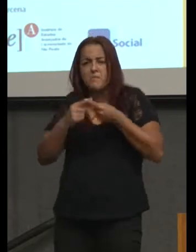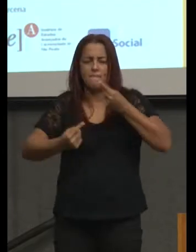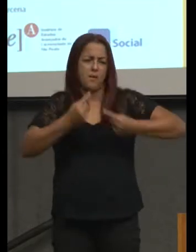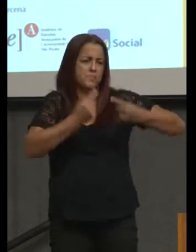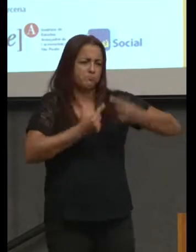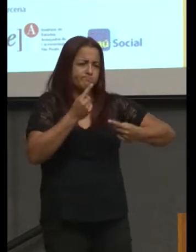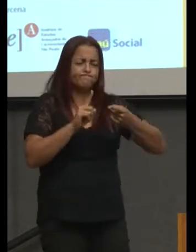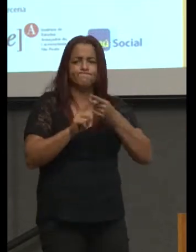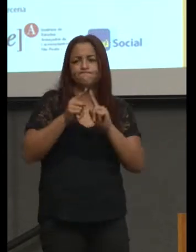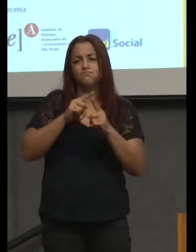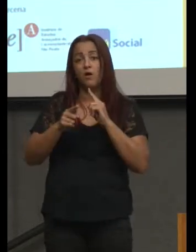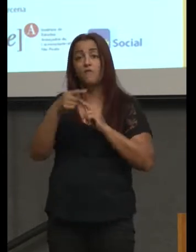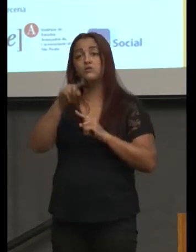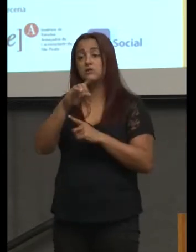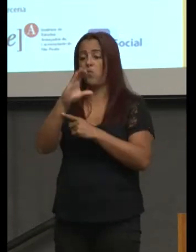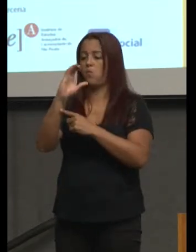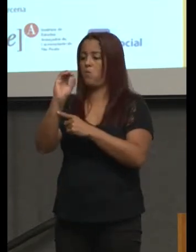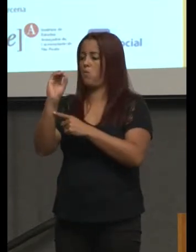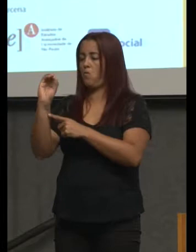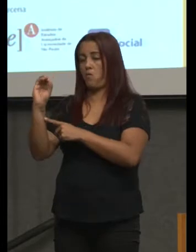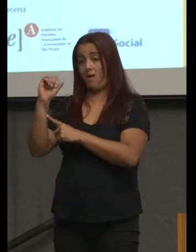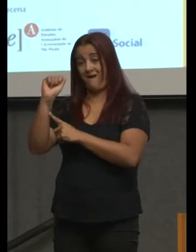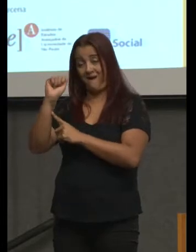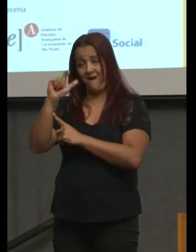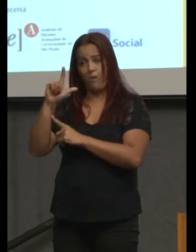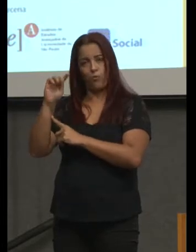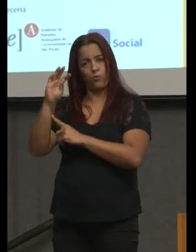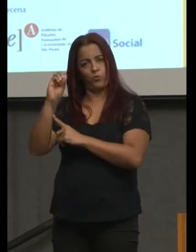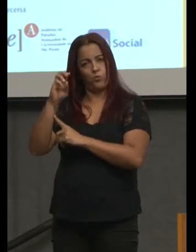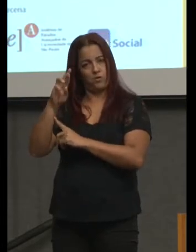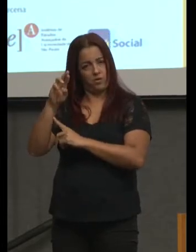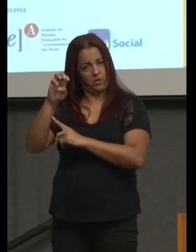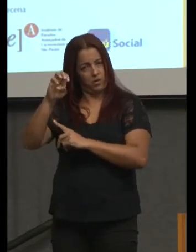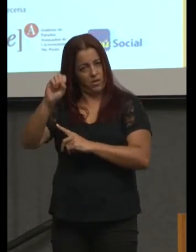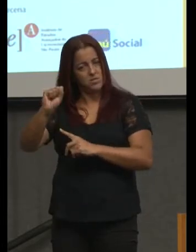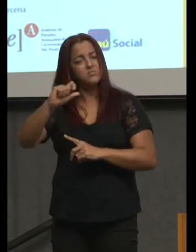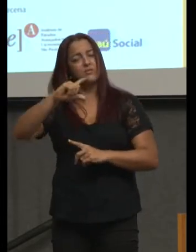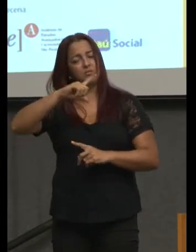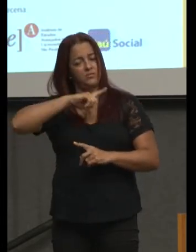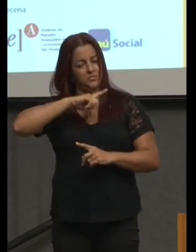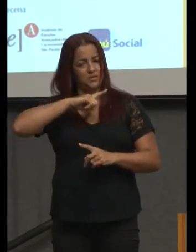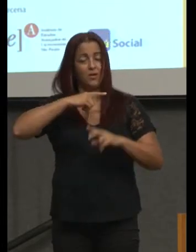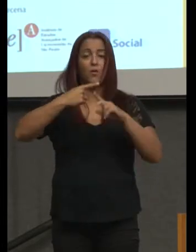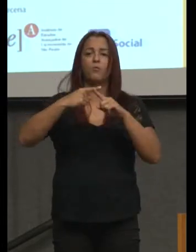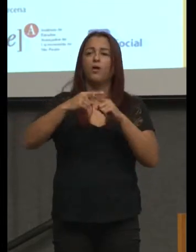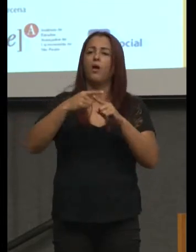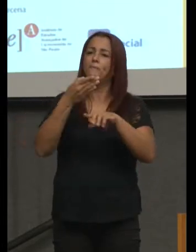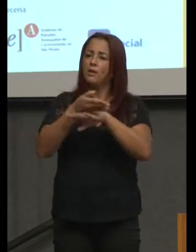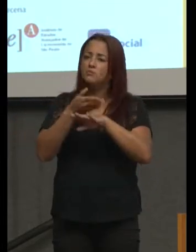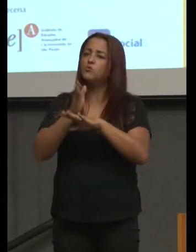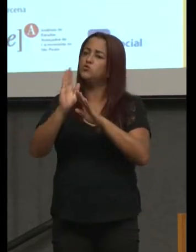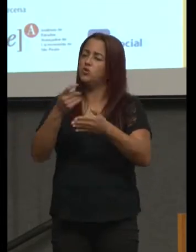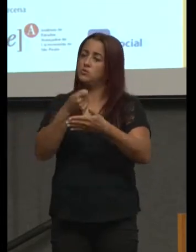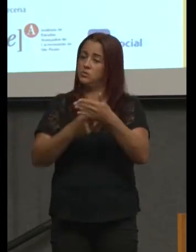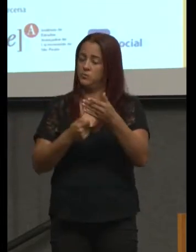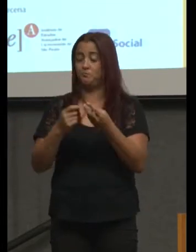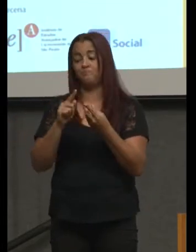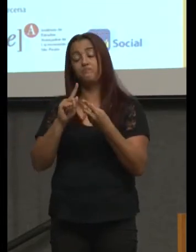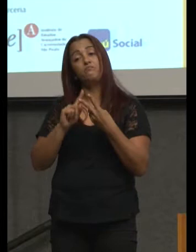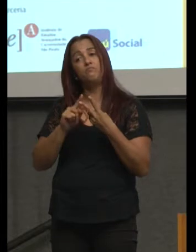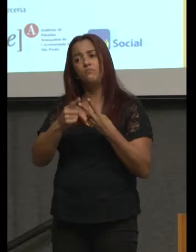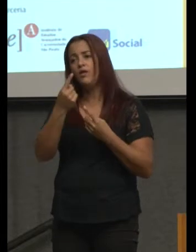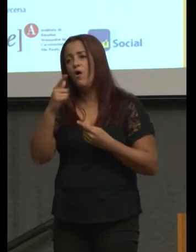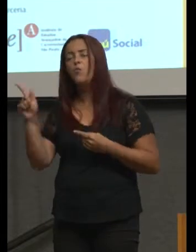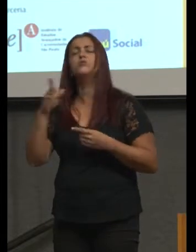Então, eu estou falando de cogitações. A outra, em parte, já aconteceu, que é consultá-los sobre a continuidade do nosso